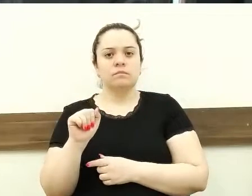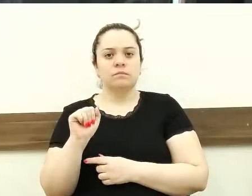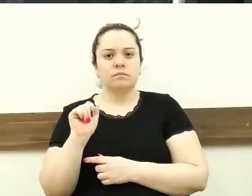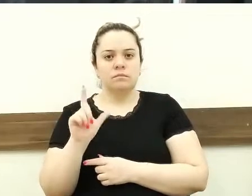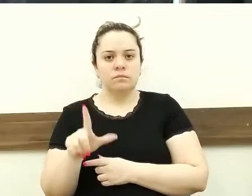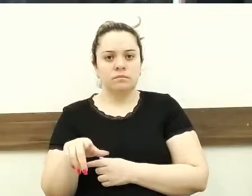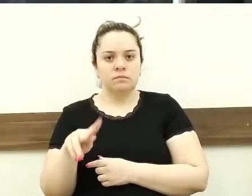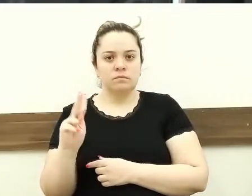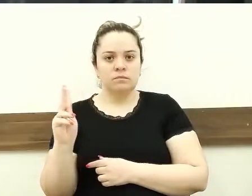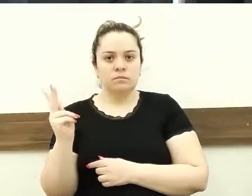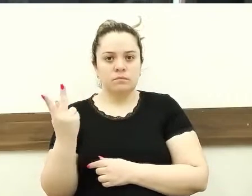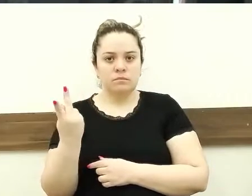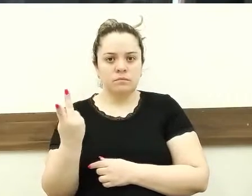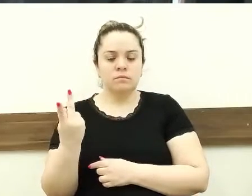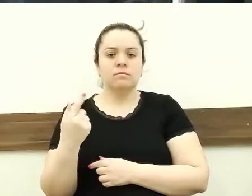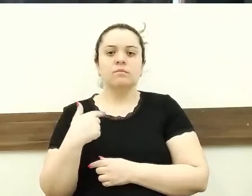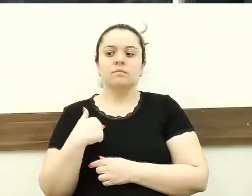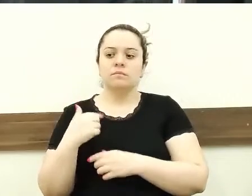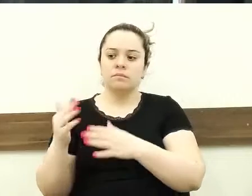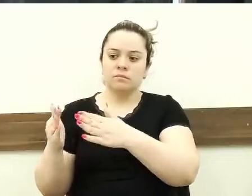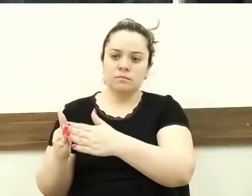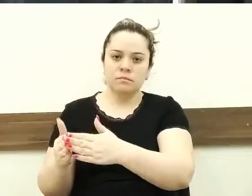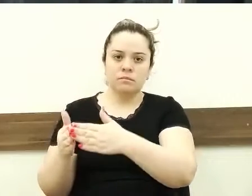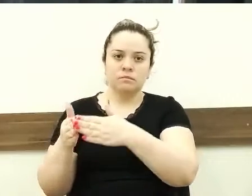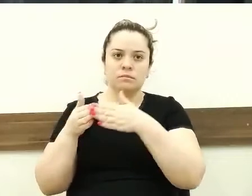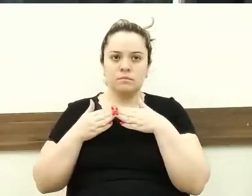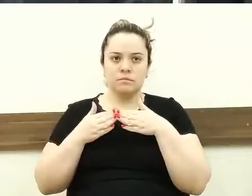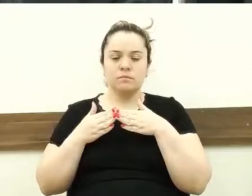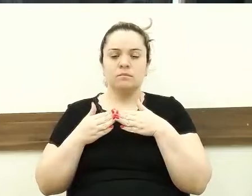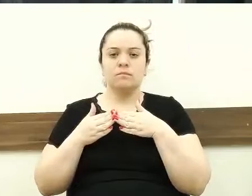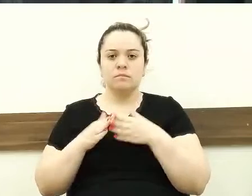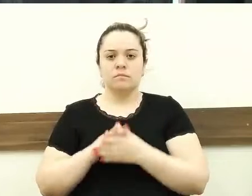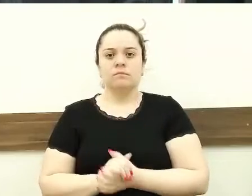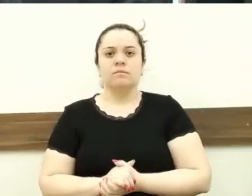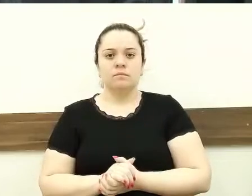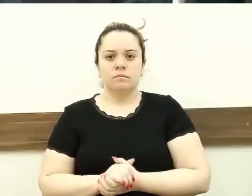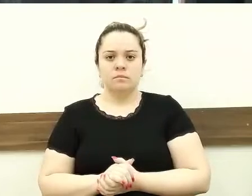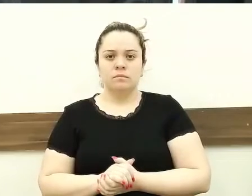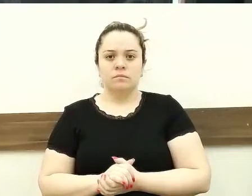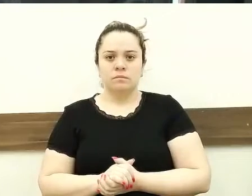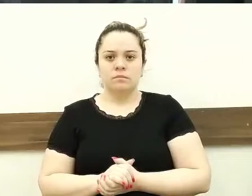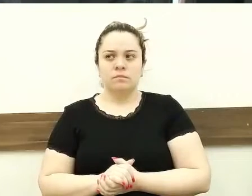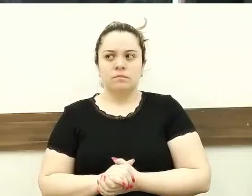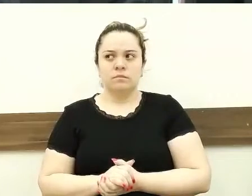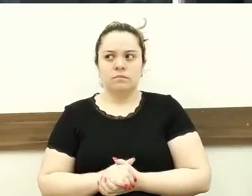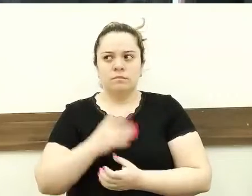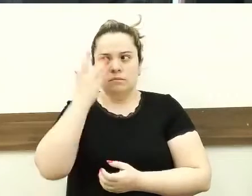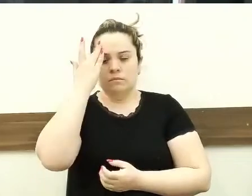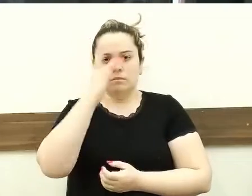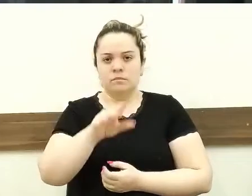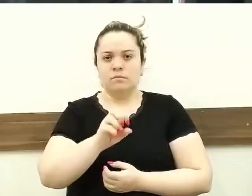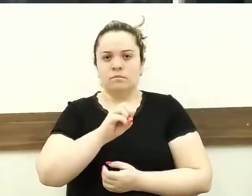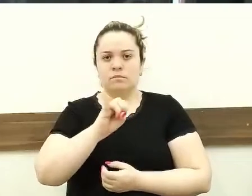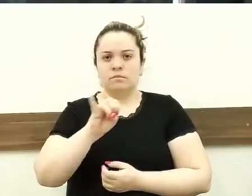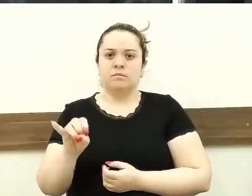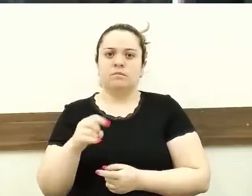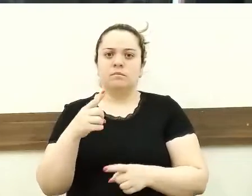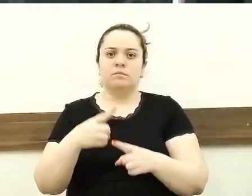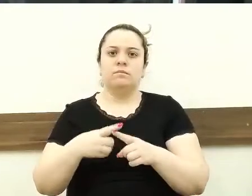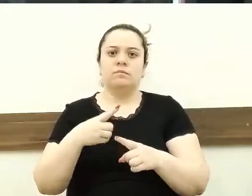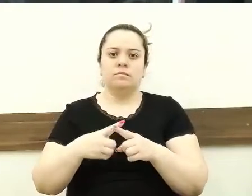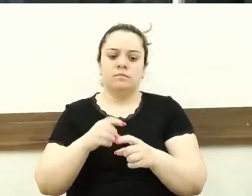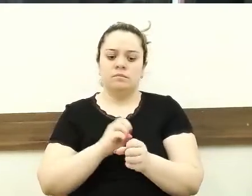pedi a Vossa Excelência, a nossa presidente, sempre que a questão da pandemia ficou, ficamos nessa